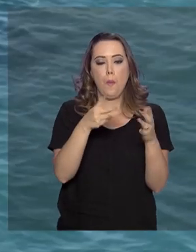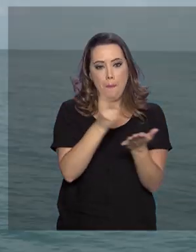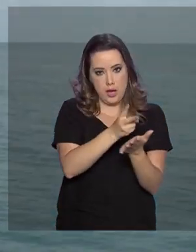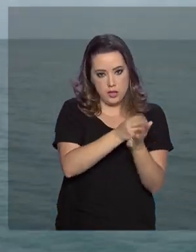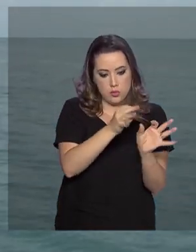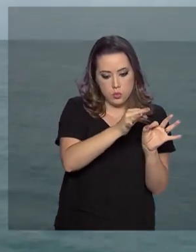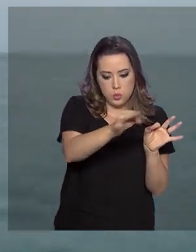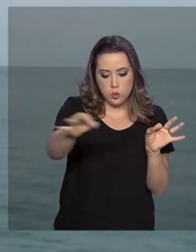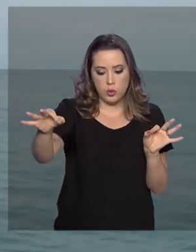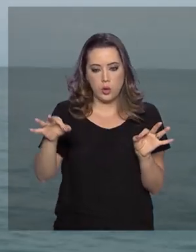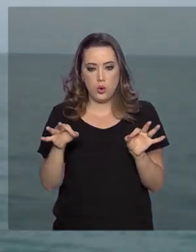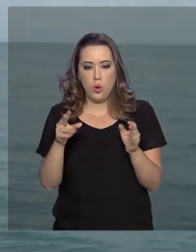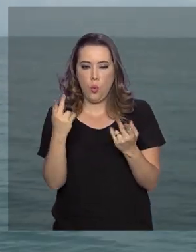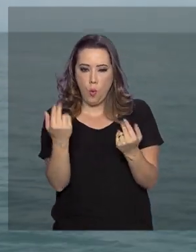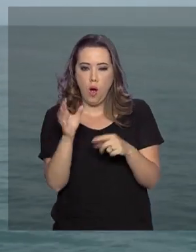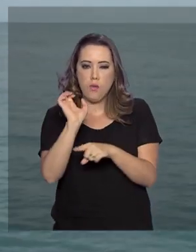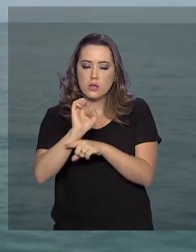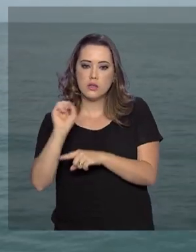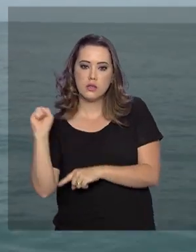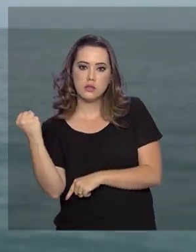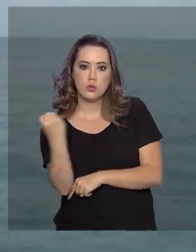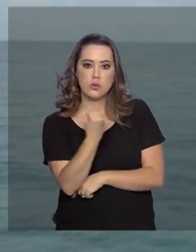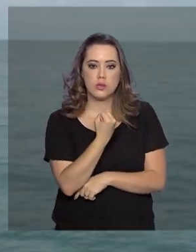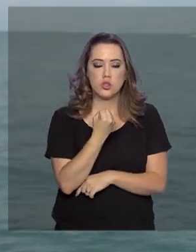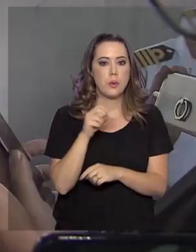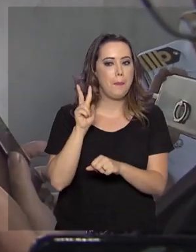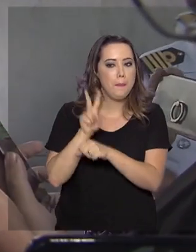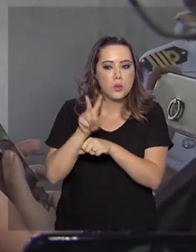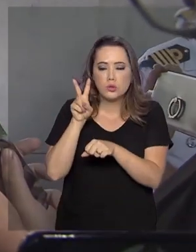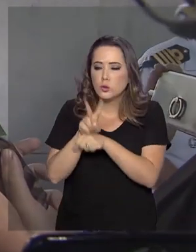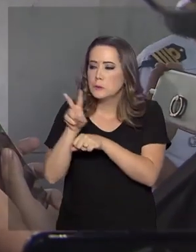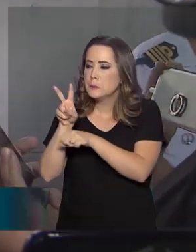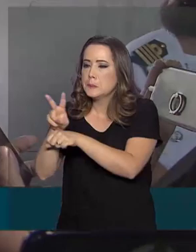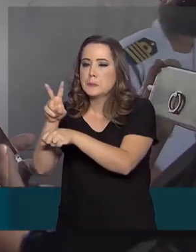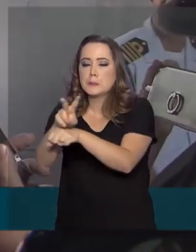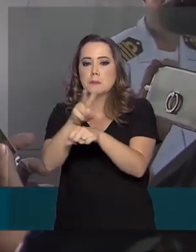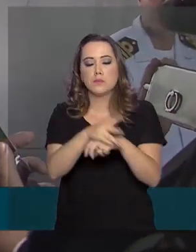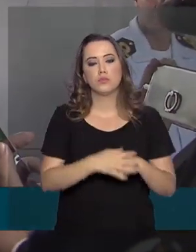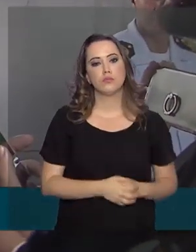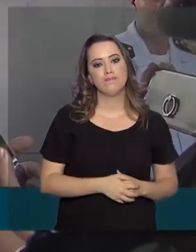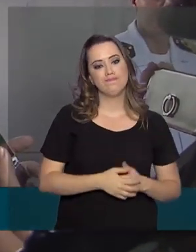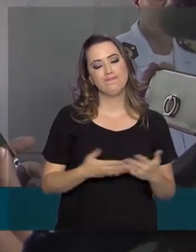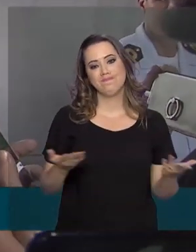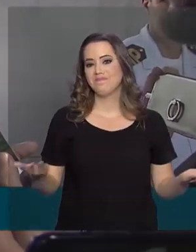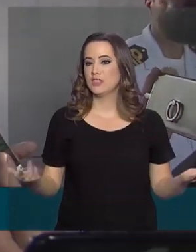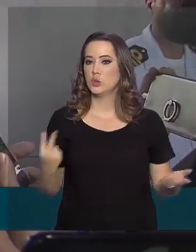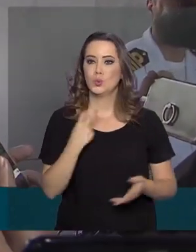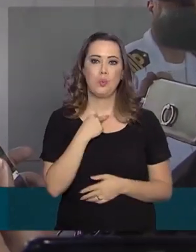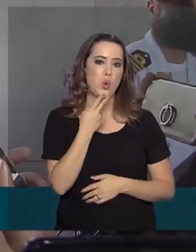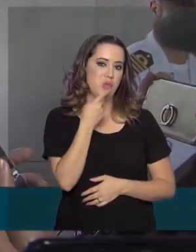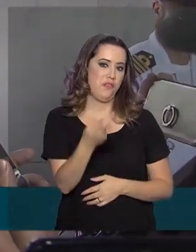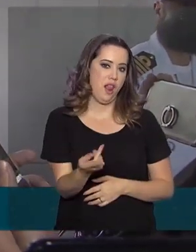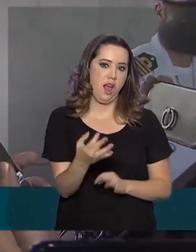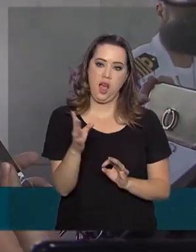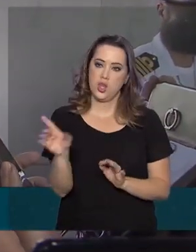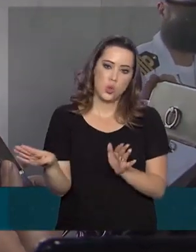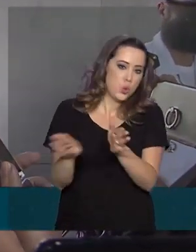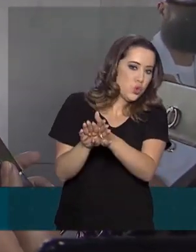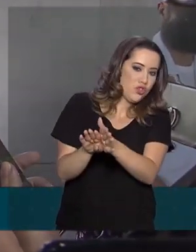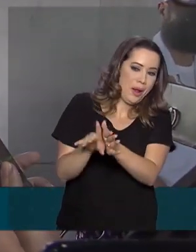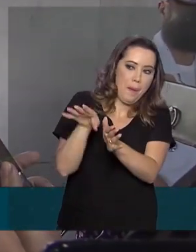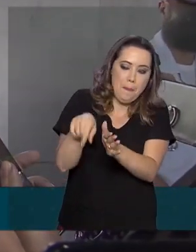A intenção é proteger o local de todas as formas. Eu não posso afiançar que não chegará Abrolhos. O que nós podemos